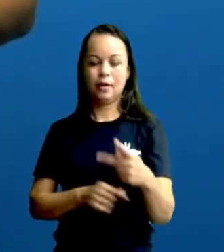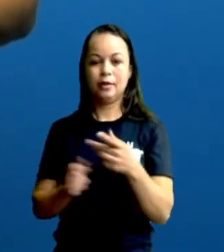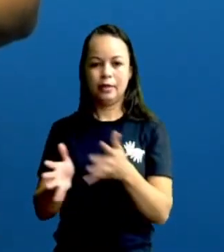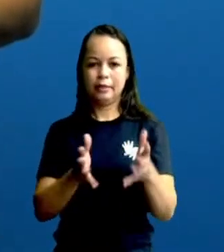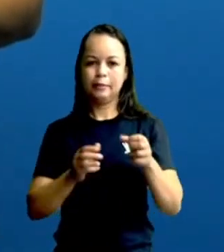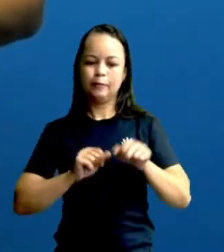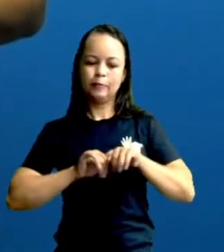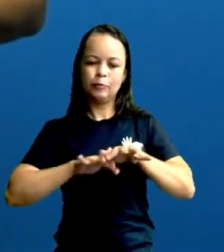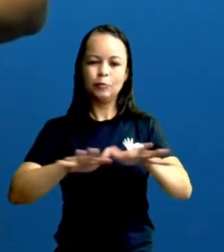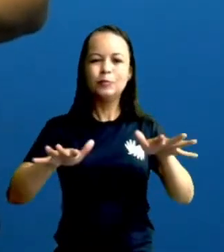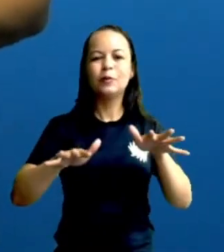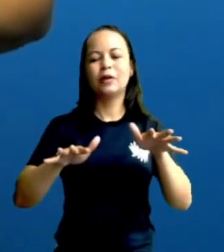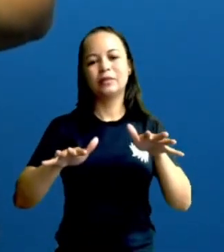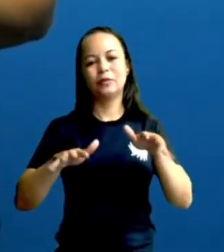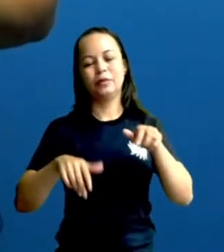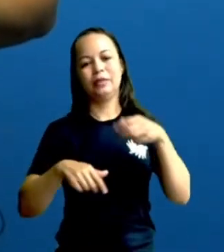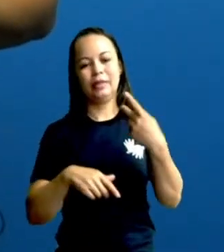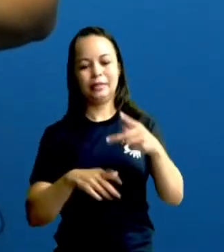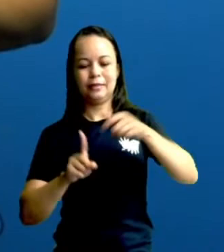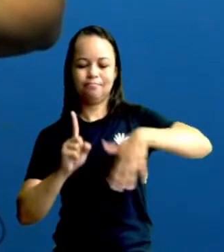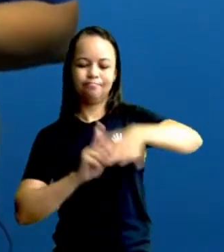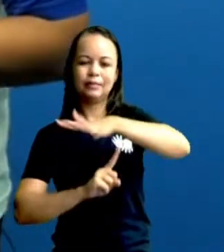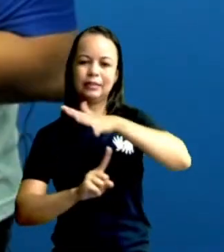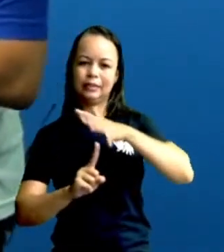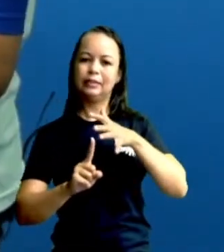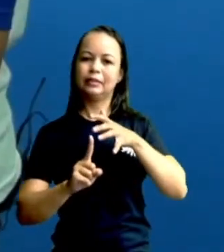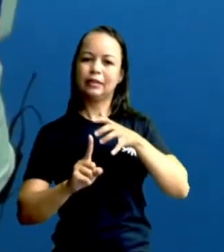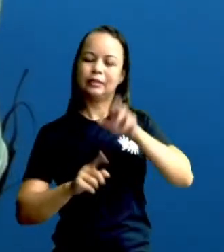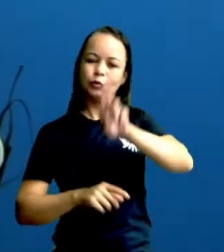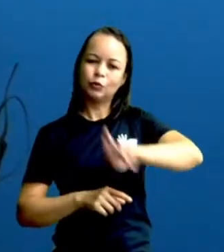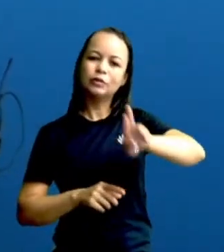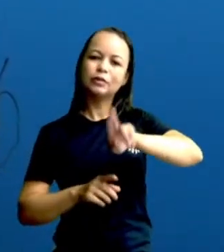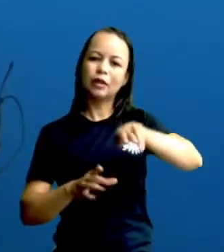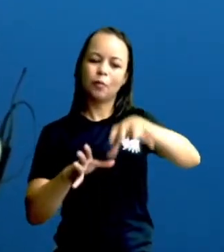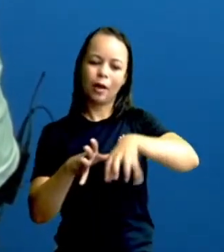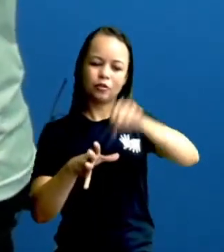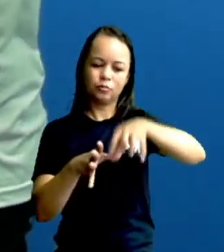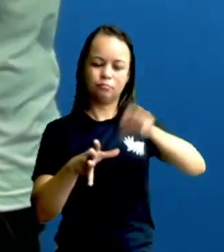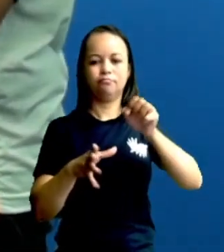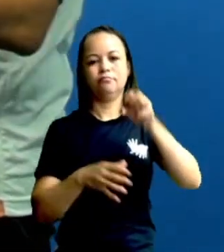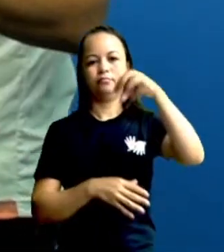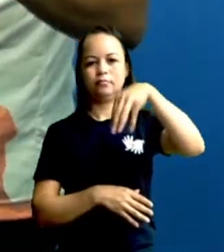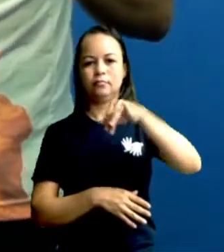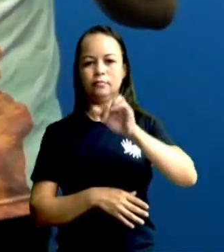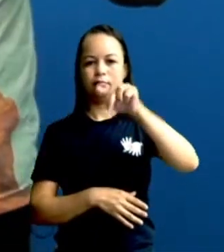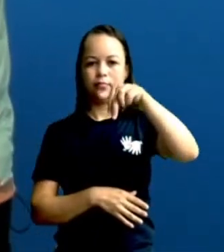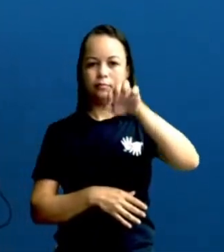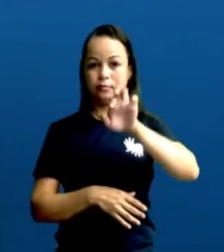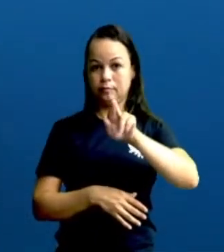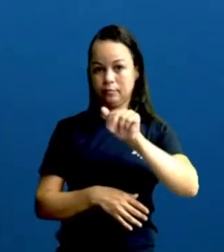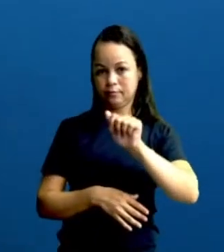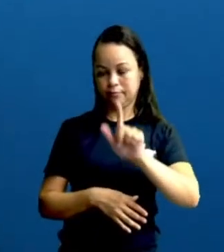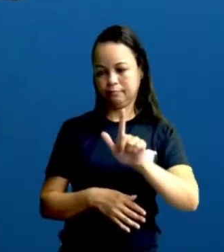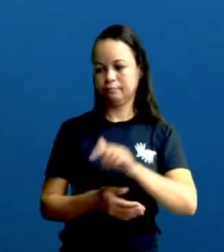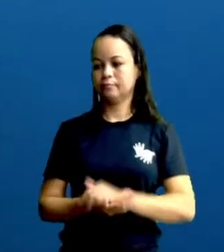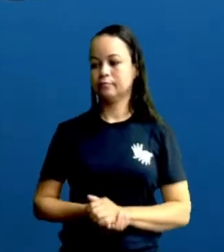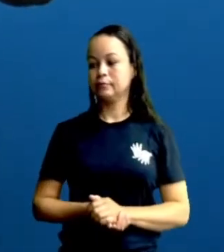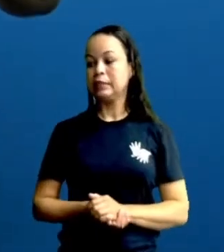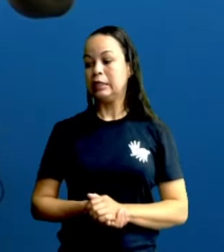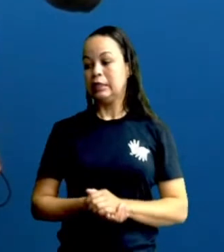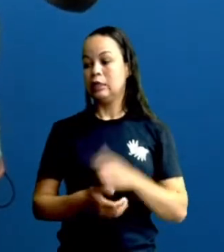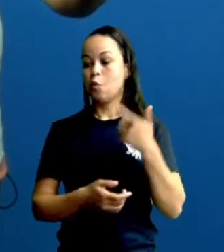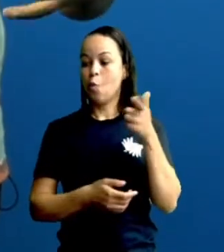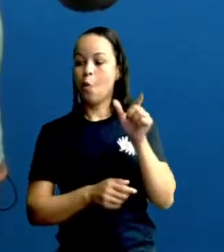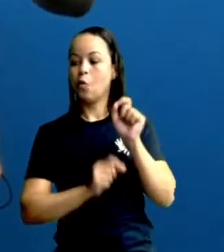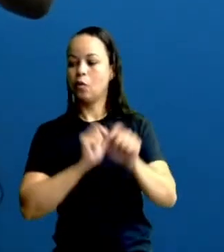nesse ambiente que está sendo usado para exploração mineral. E ali, por último, não tem conhecimento. Então, existe muita coisa ainda que